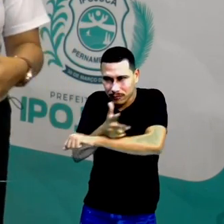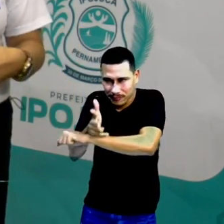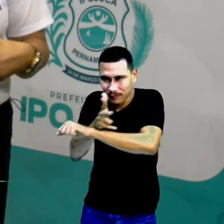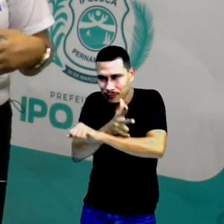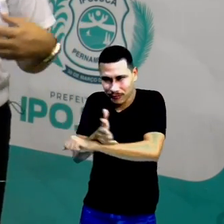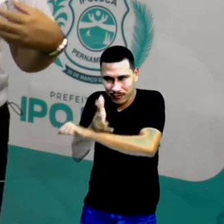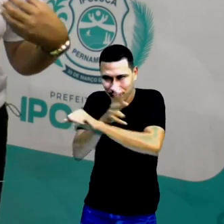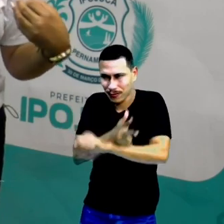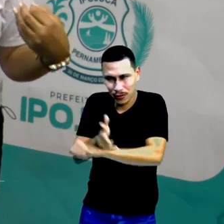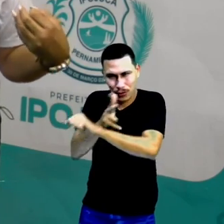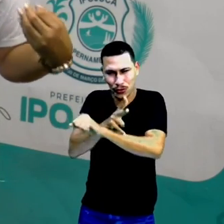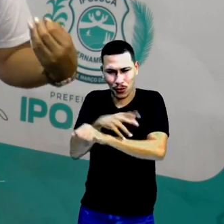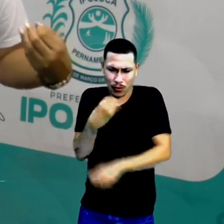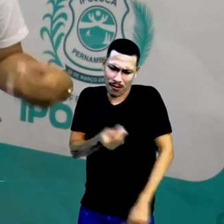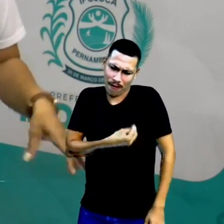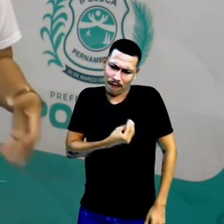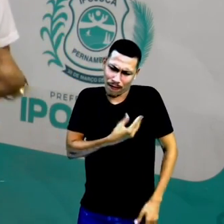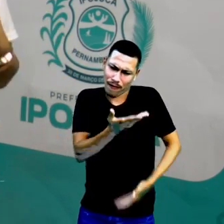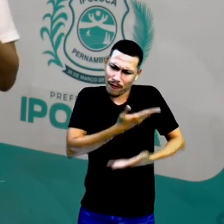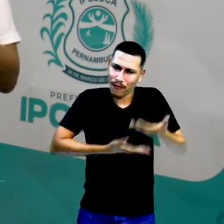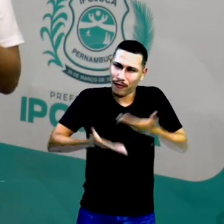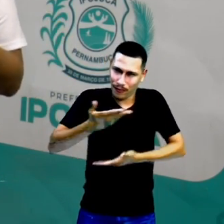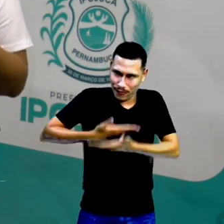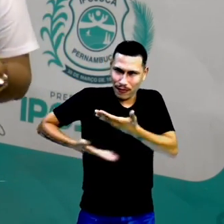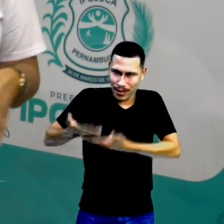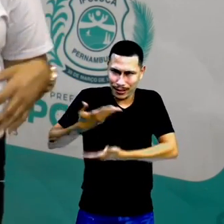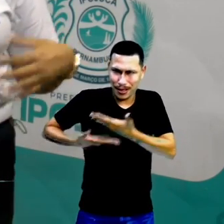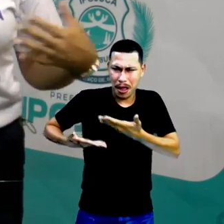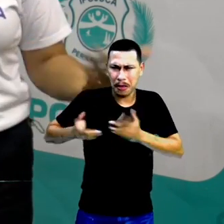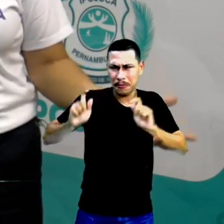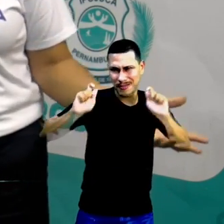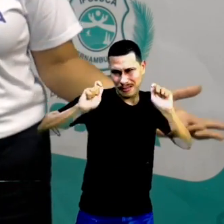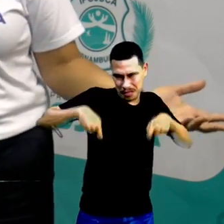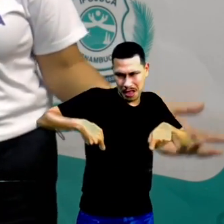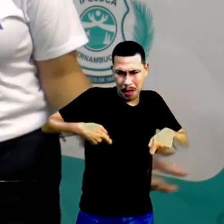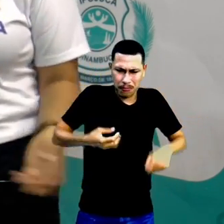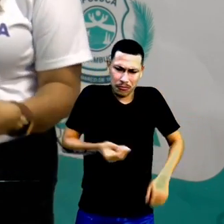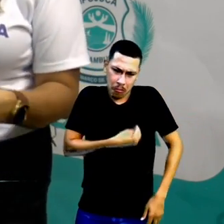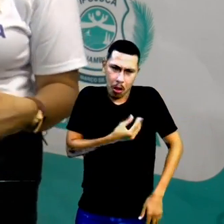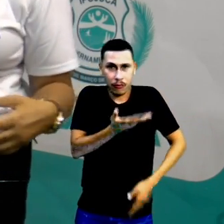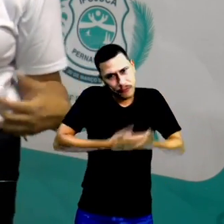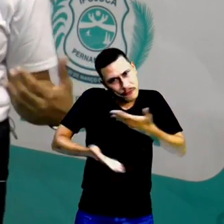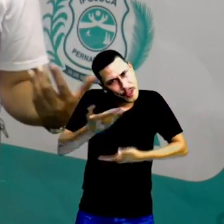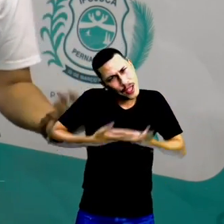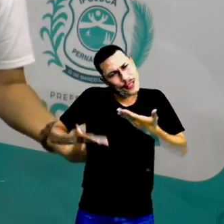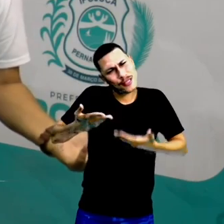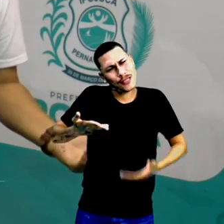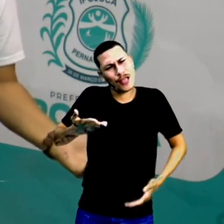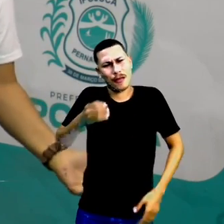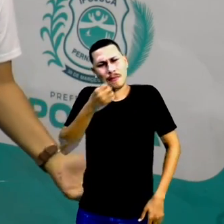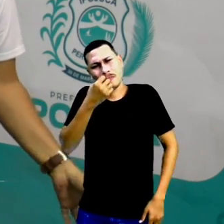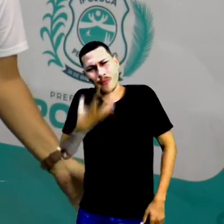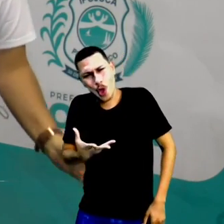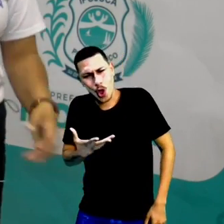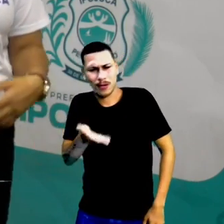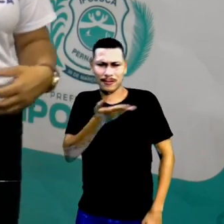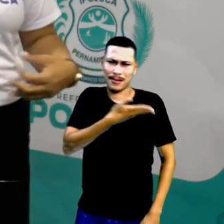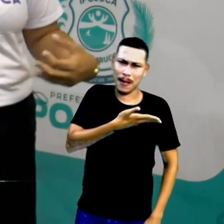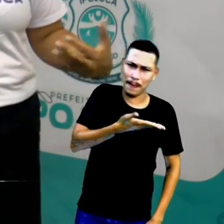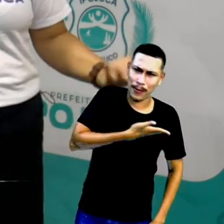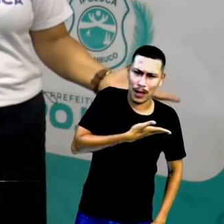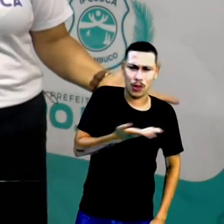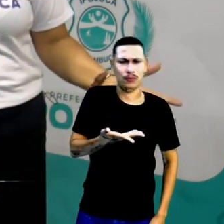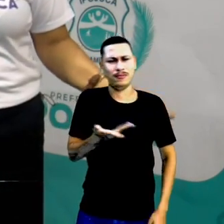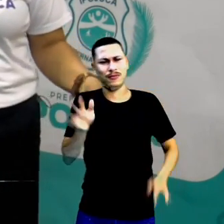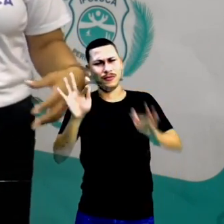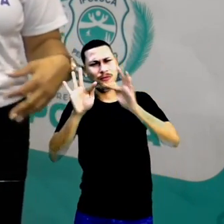sobre convivência que precisamos ter uma boa convivência com os colegas, com